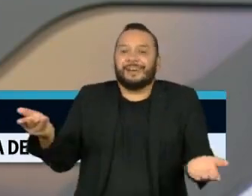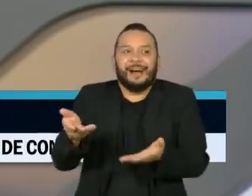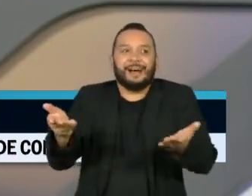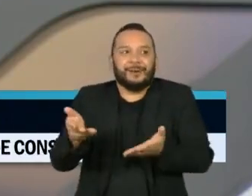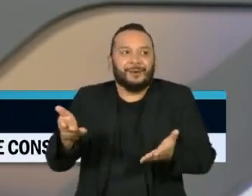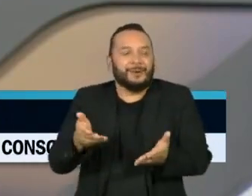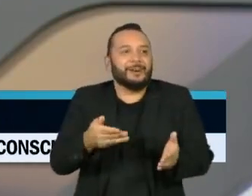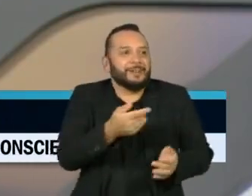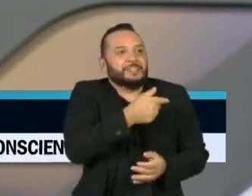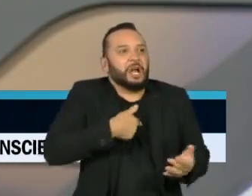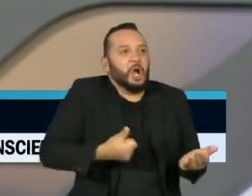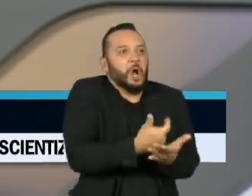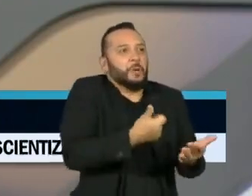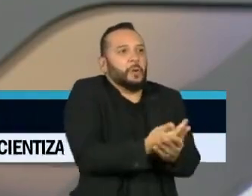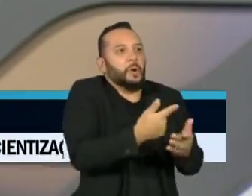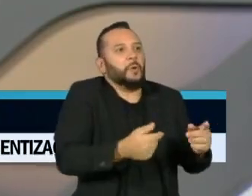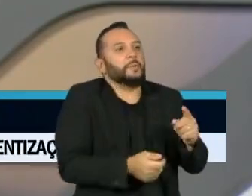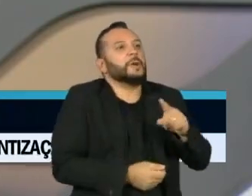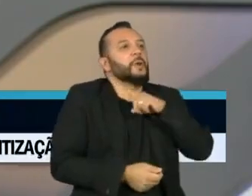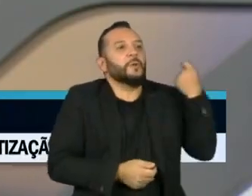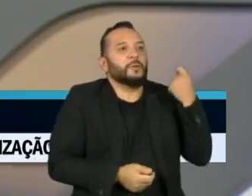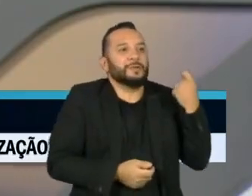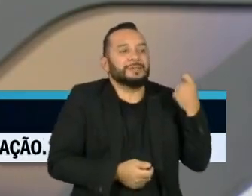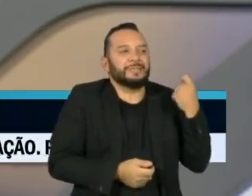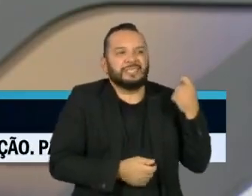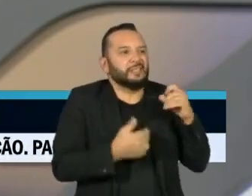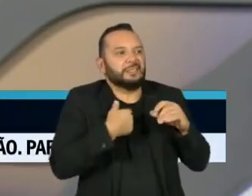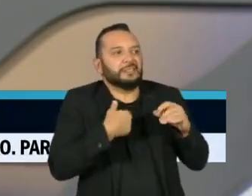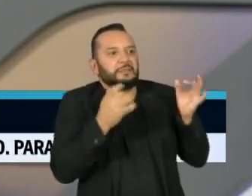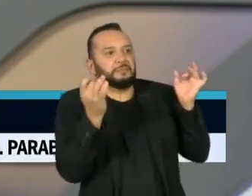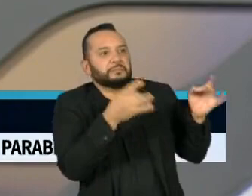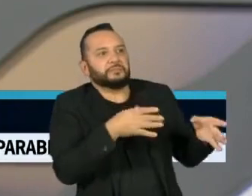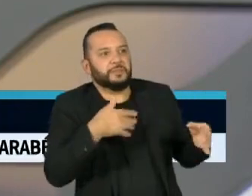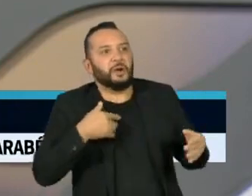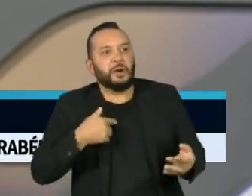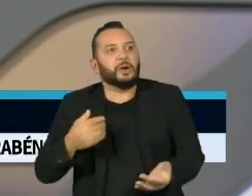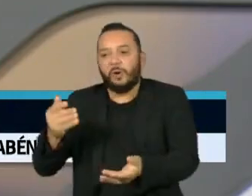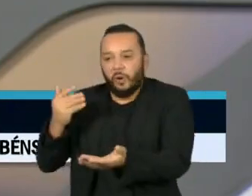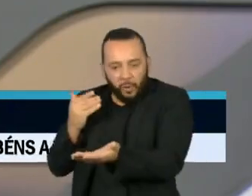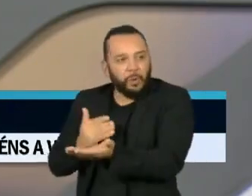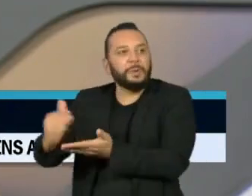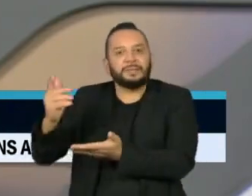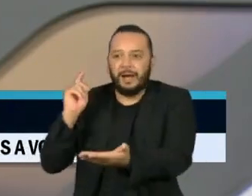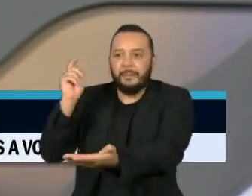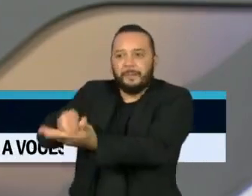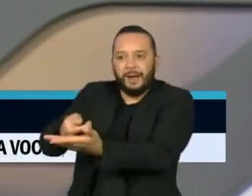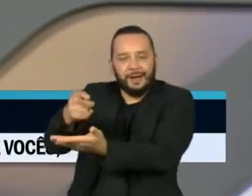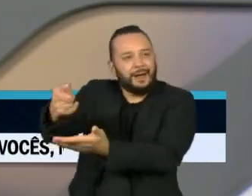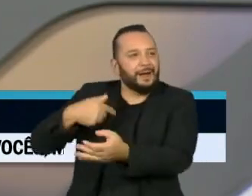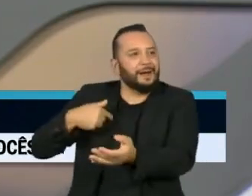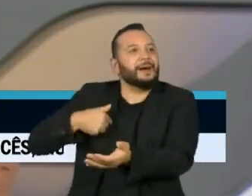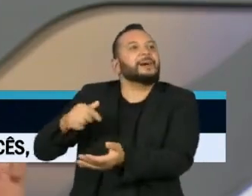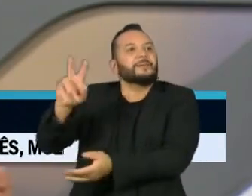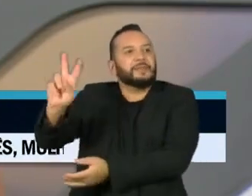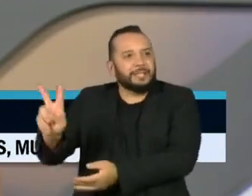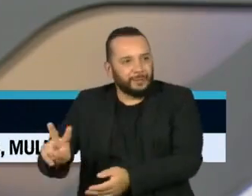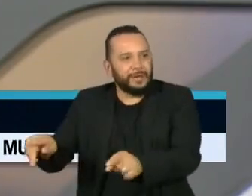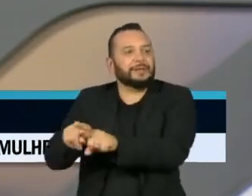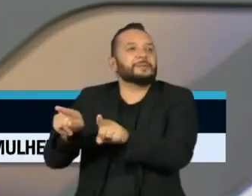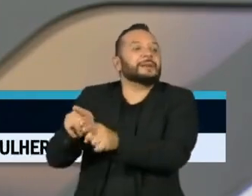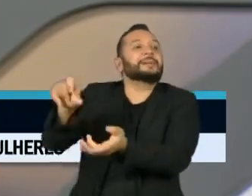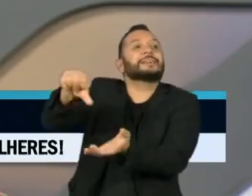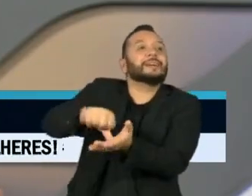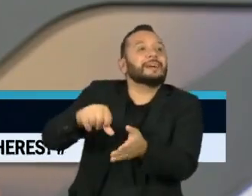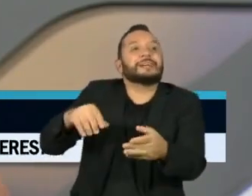questão do nuclear. Então, isso mudaria também o contexto e mostra também que as relações internacionais, esse jogo